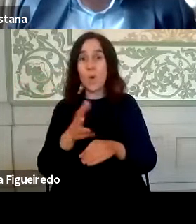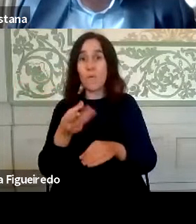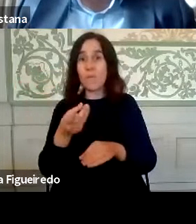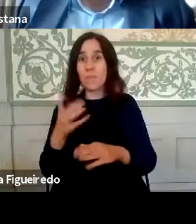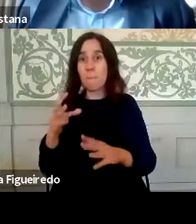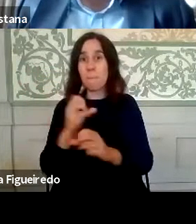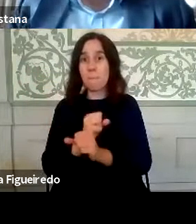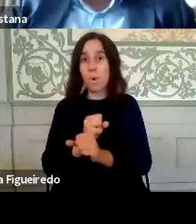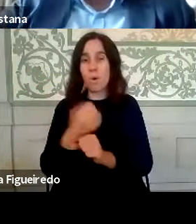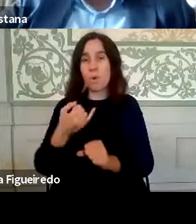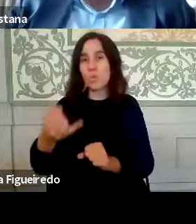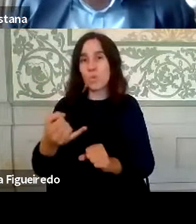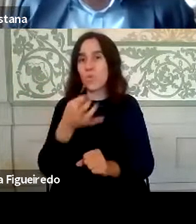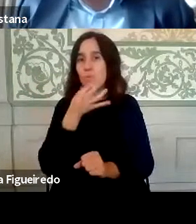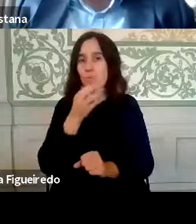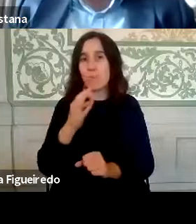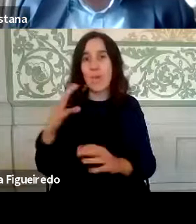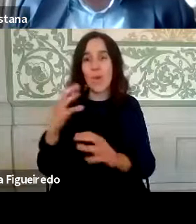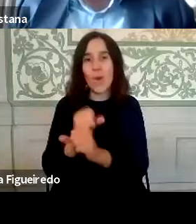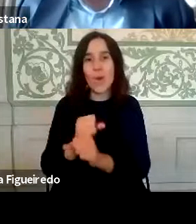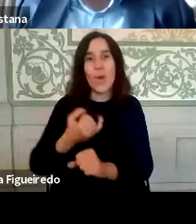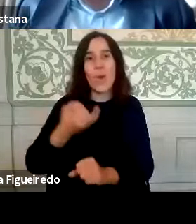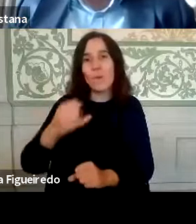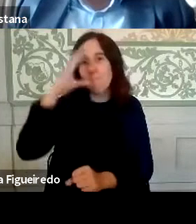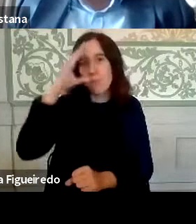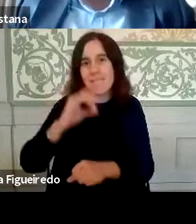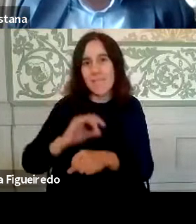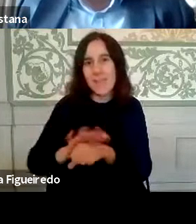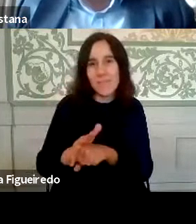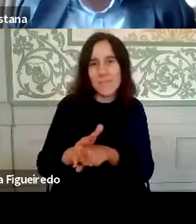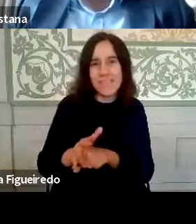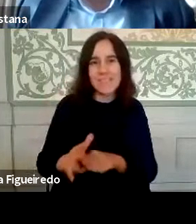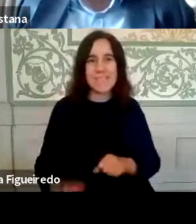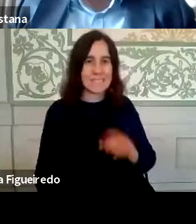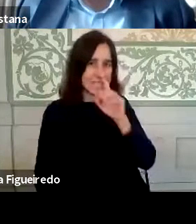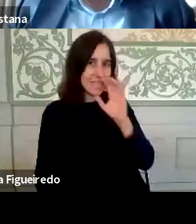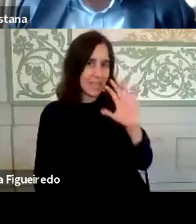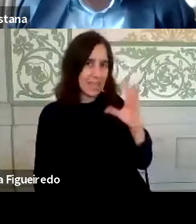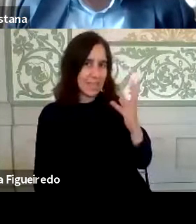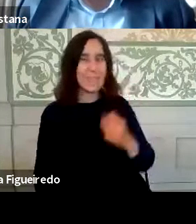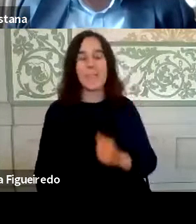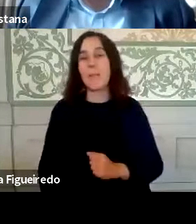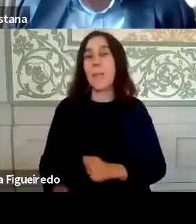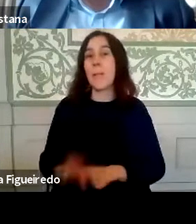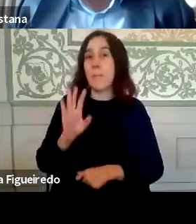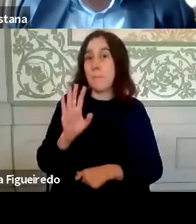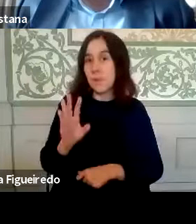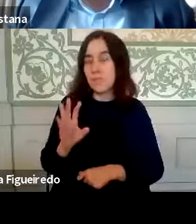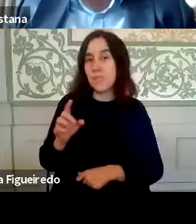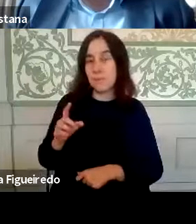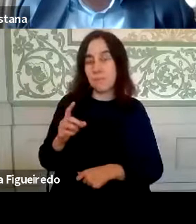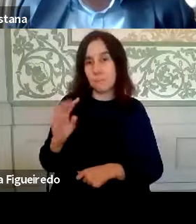pronunciar, porque o pós-Covid eu não sei quando é que se ele existe ou não acontece. Mas para conseguirmos ter